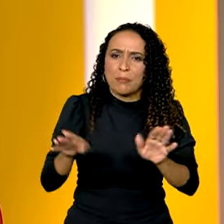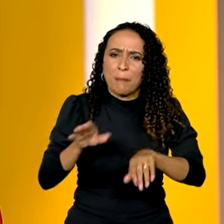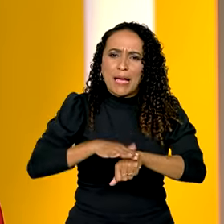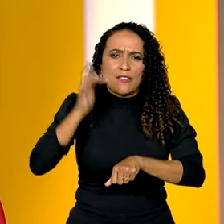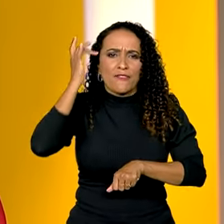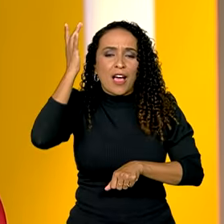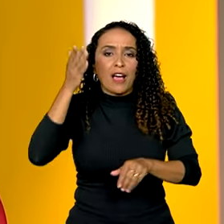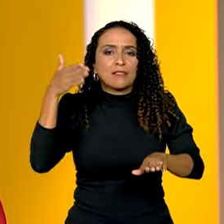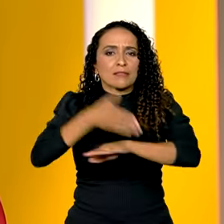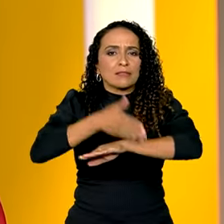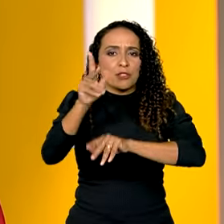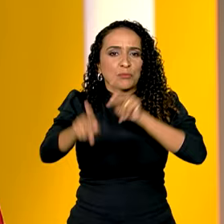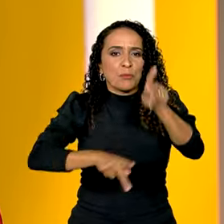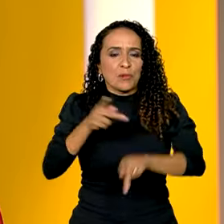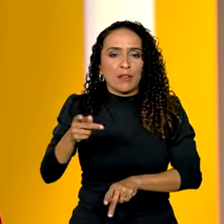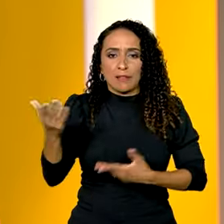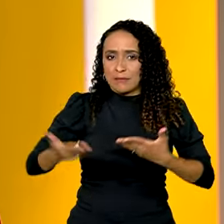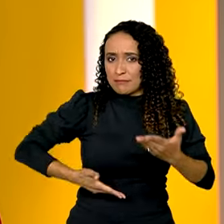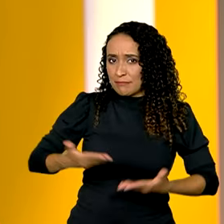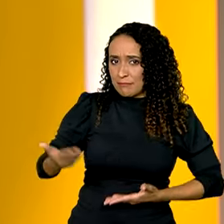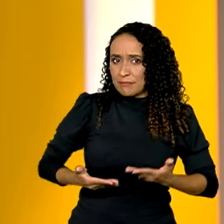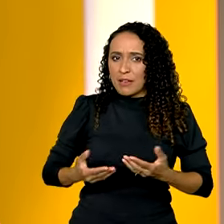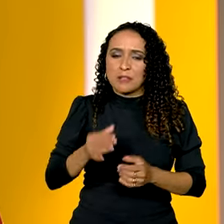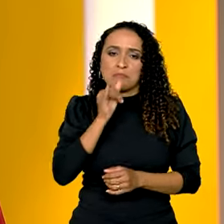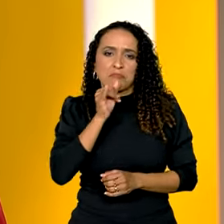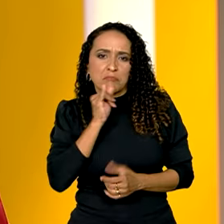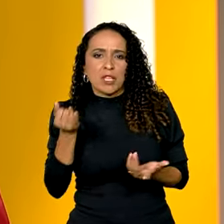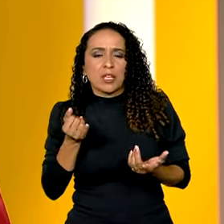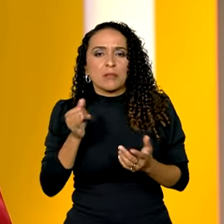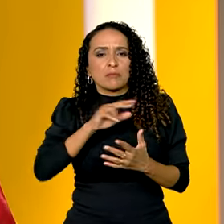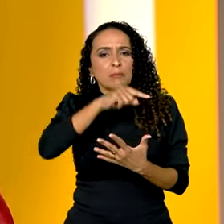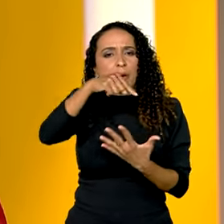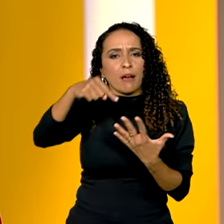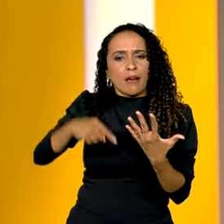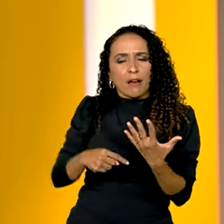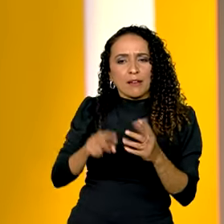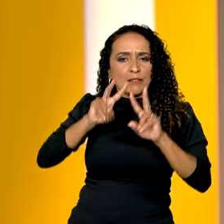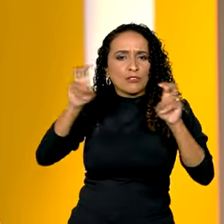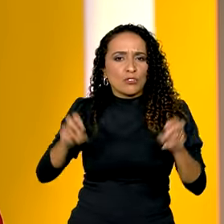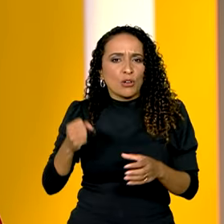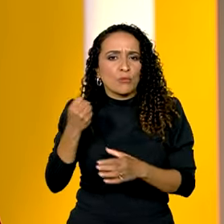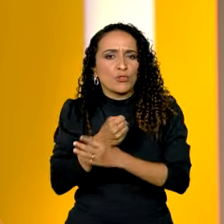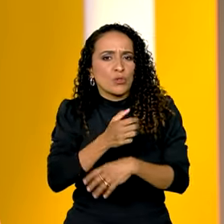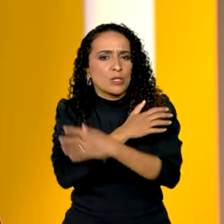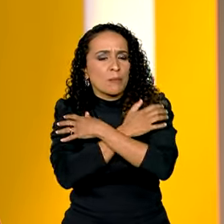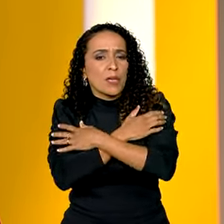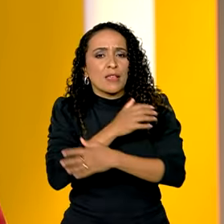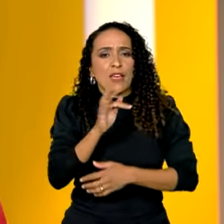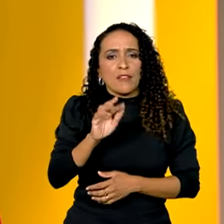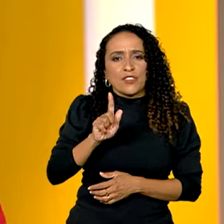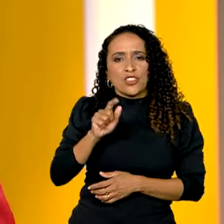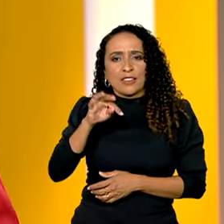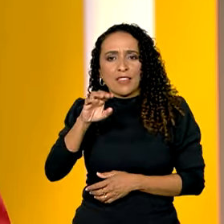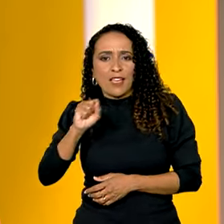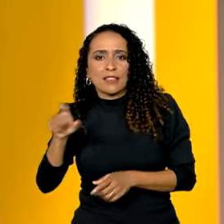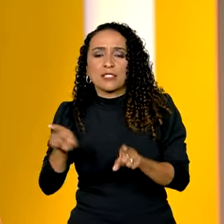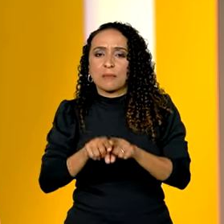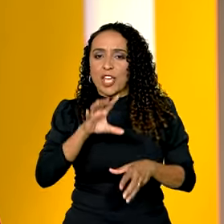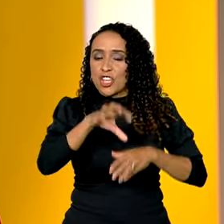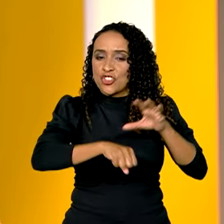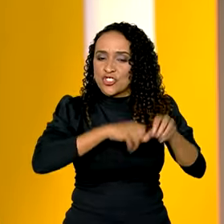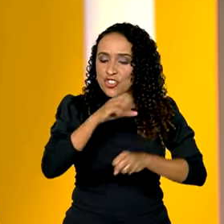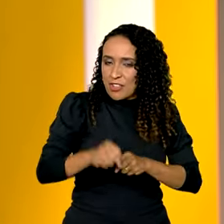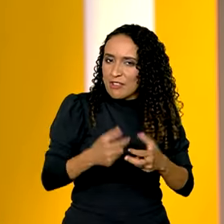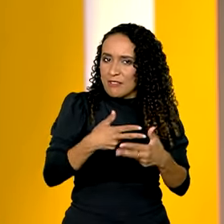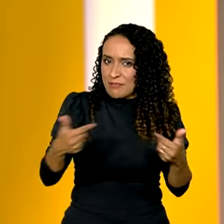o acesso da população a serviços como aqueles relacionados ao seguro-desemprego, ao FGTS e a retirada